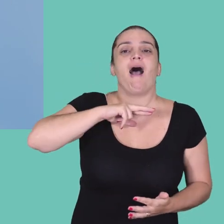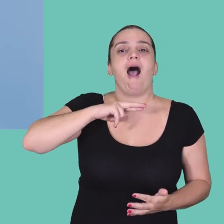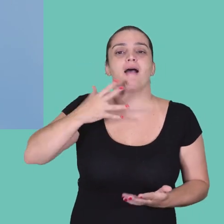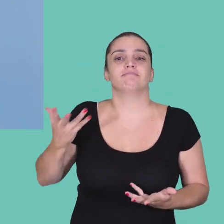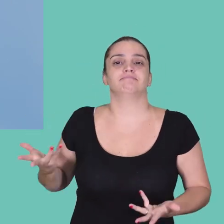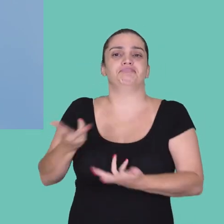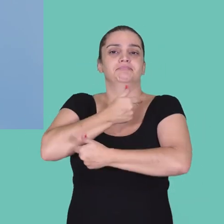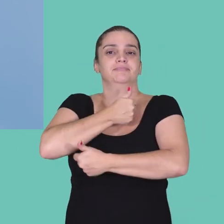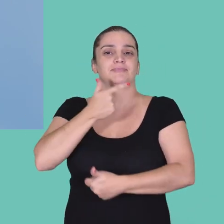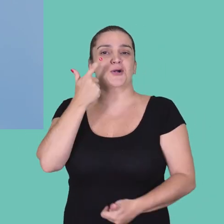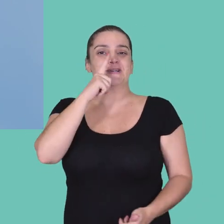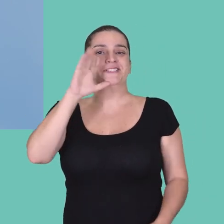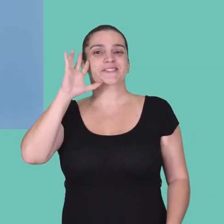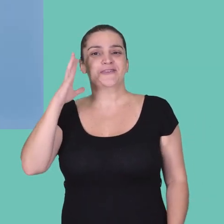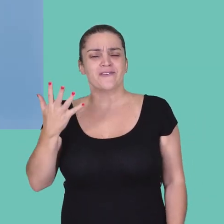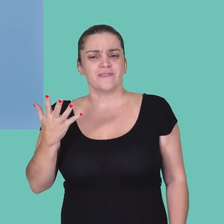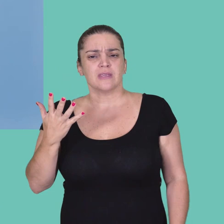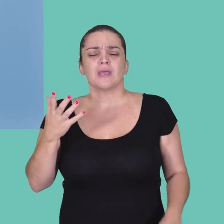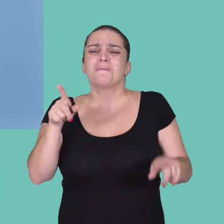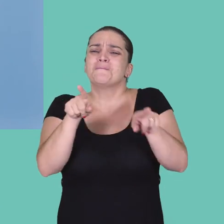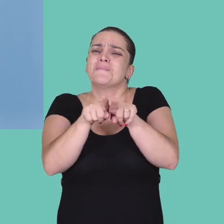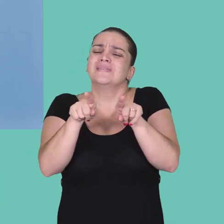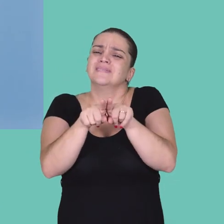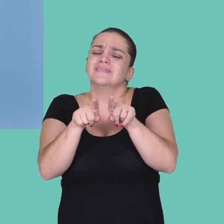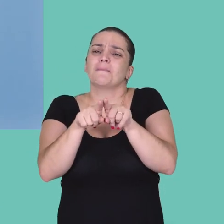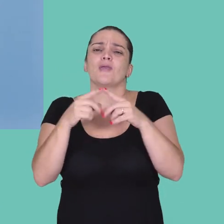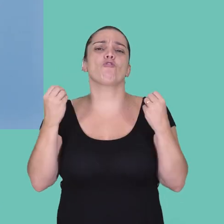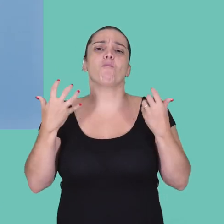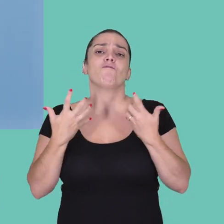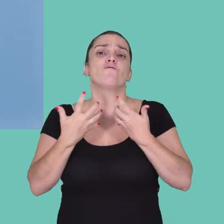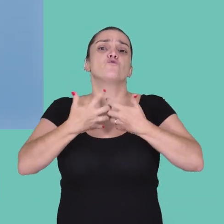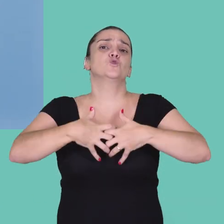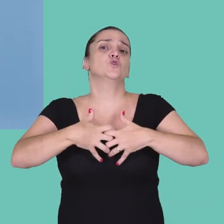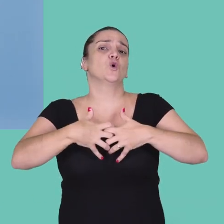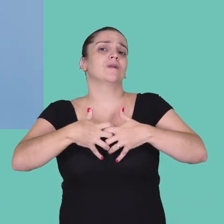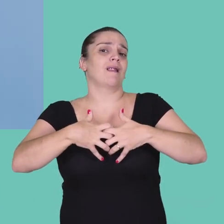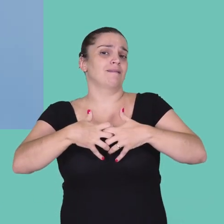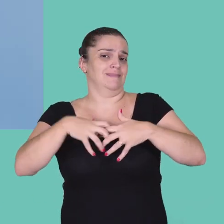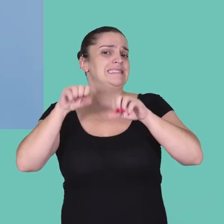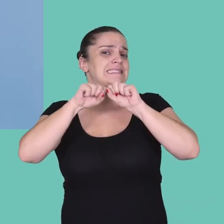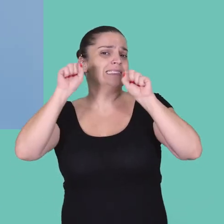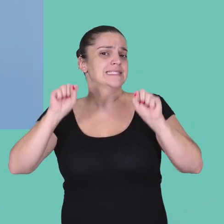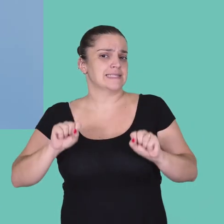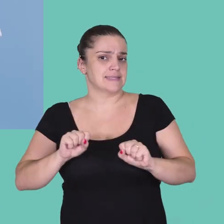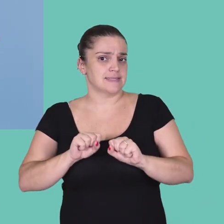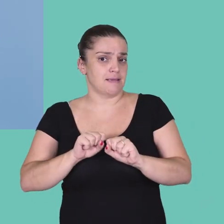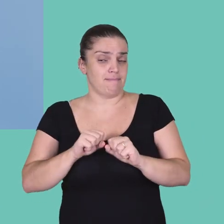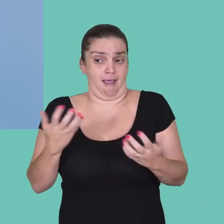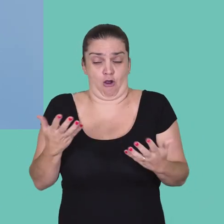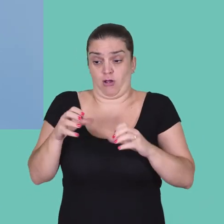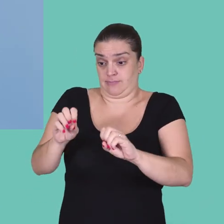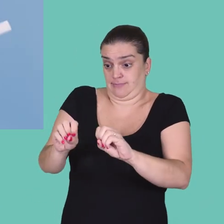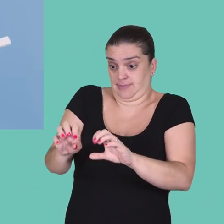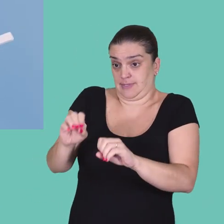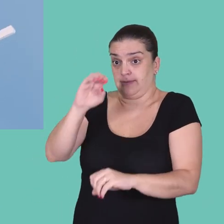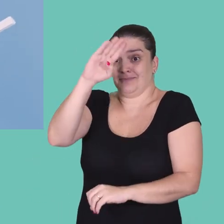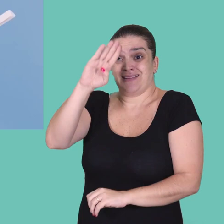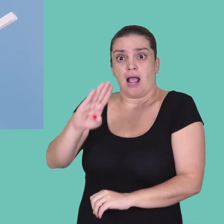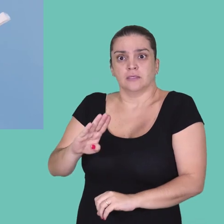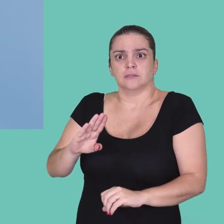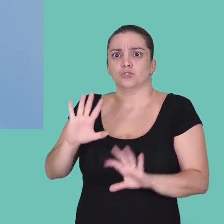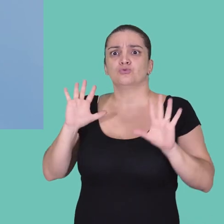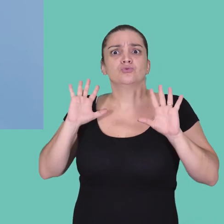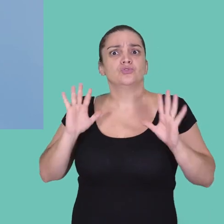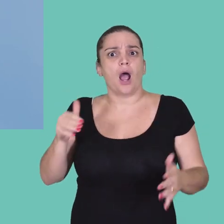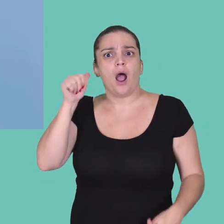diversa para ser mais eficiente. Mas também tem uma outra questão, que é uma questão da eficácia do sistema. Porque hoje no Brasil a gente educa as